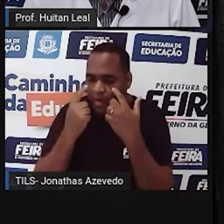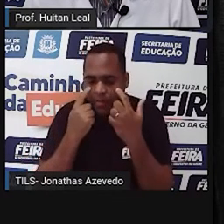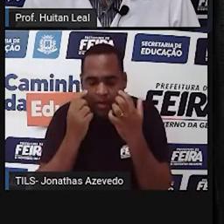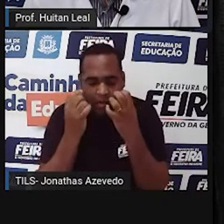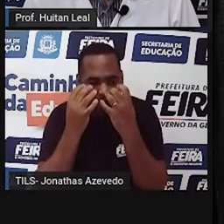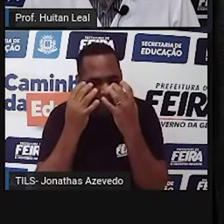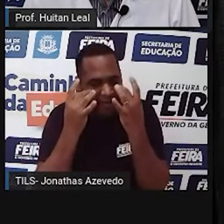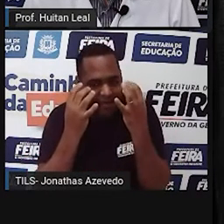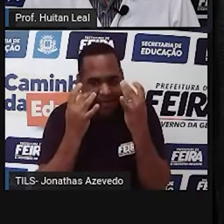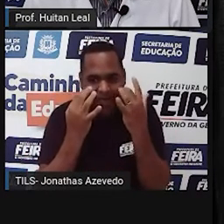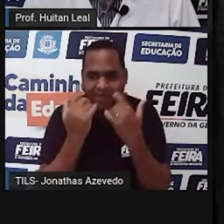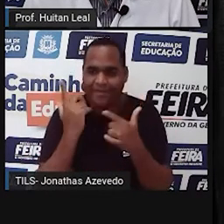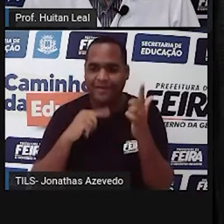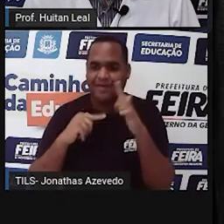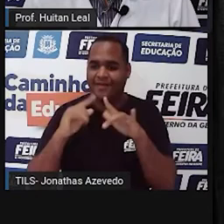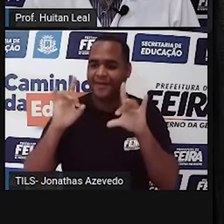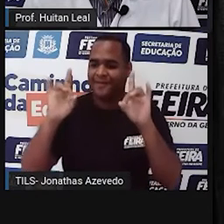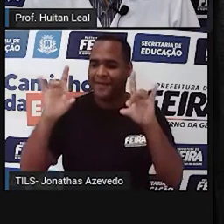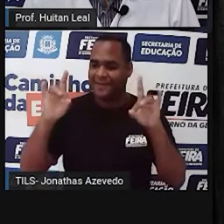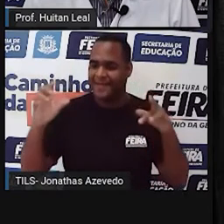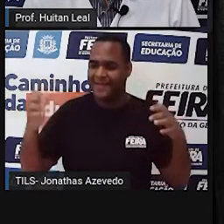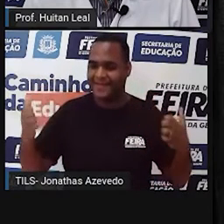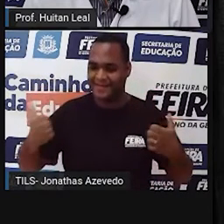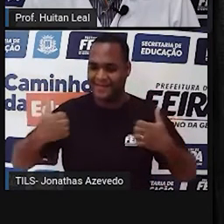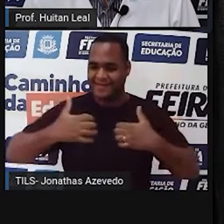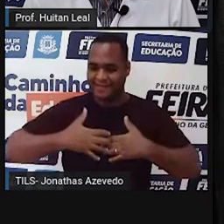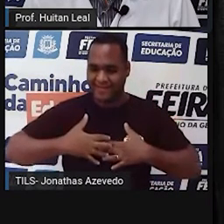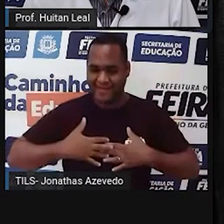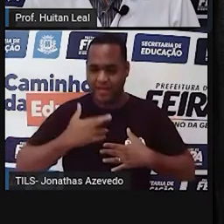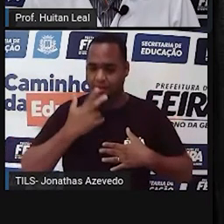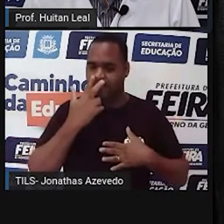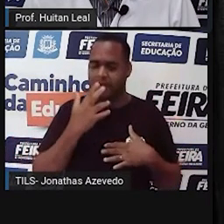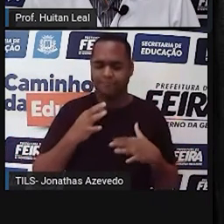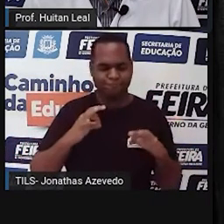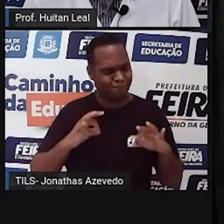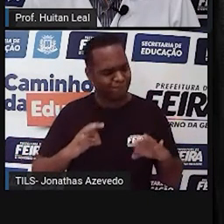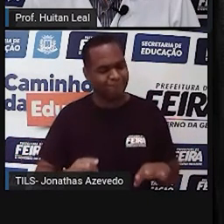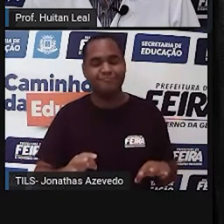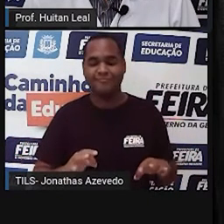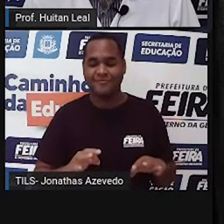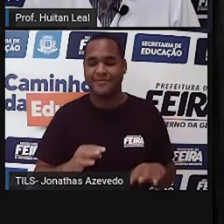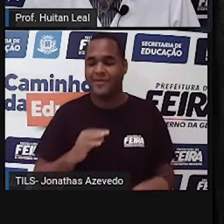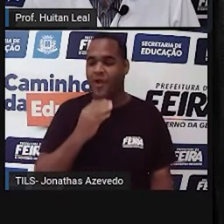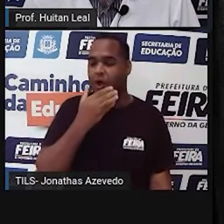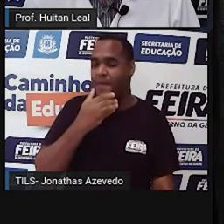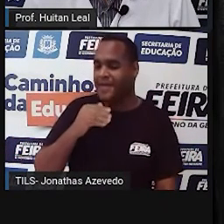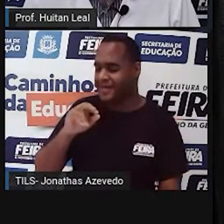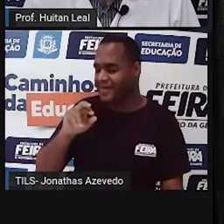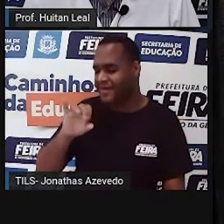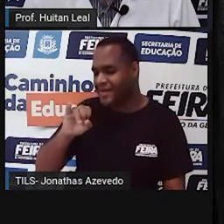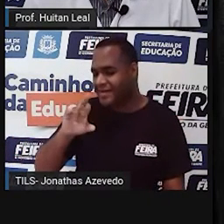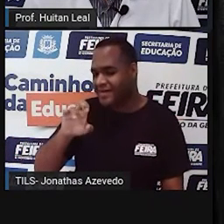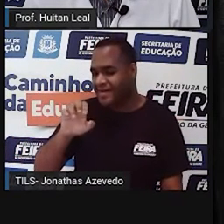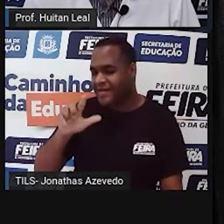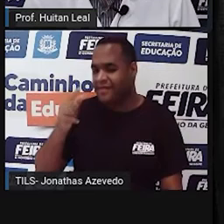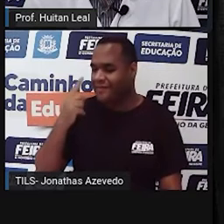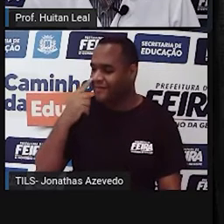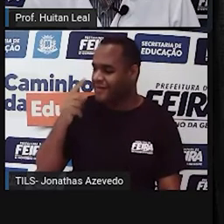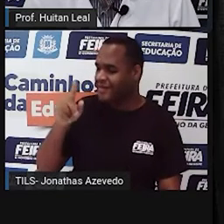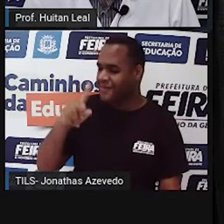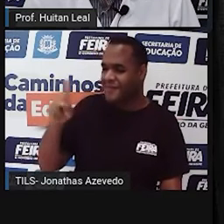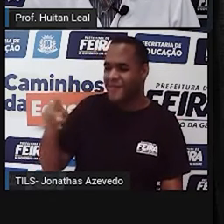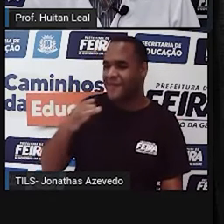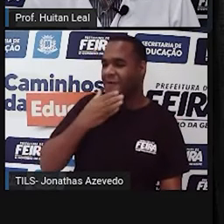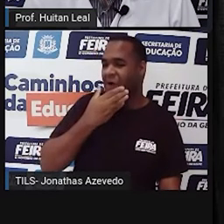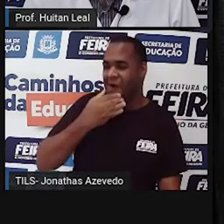Terno, especial, até meio garboso. Israel descobriu nos olhos da professora que era um